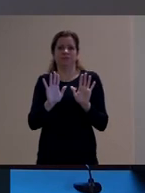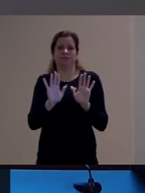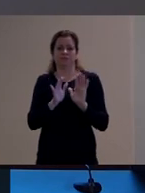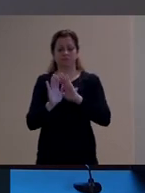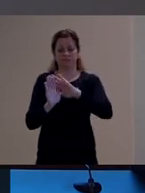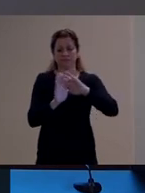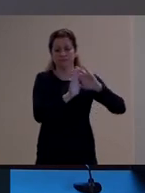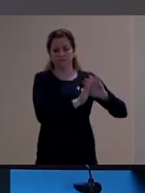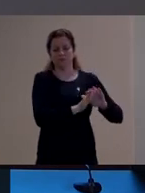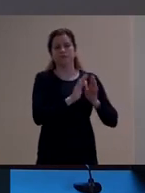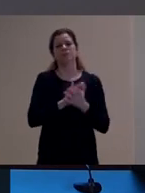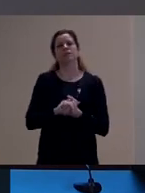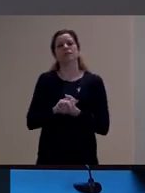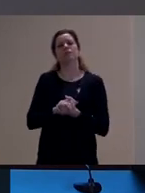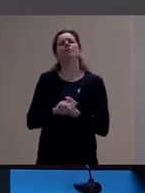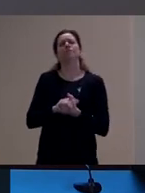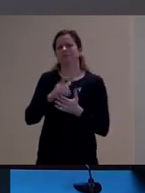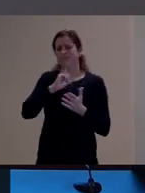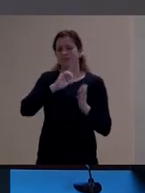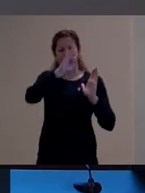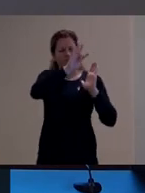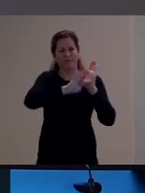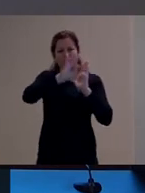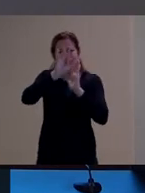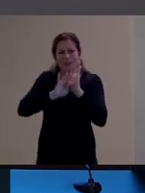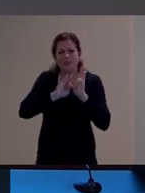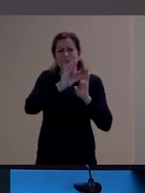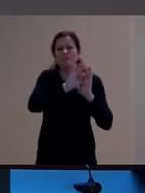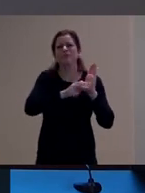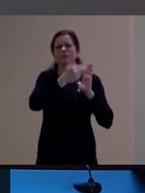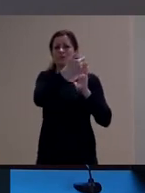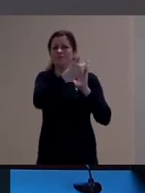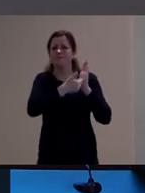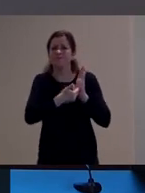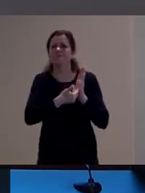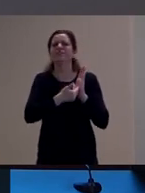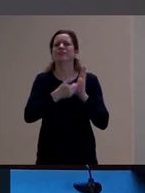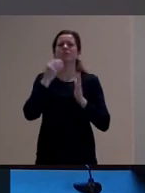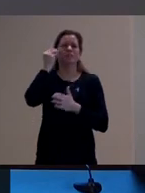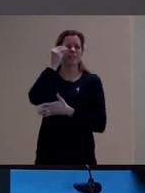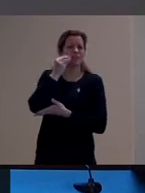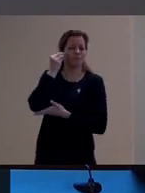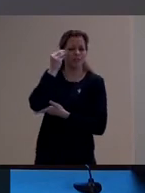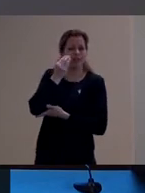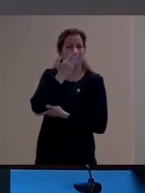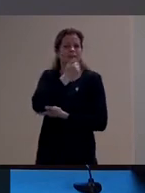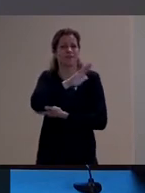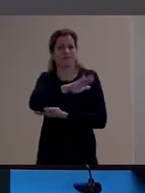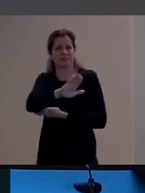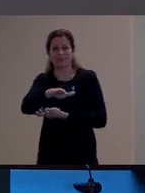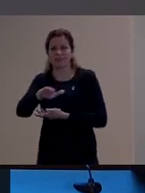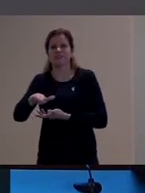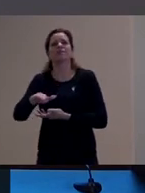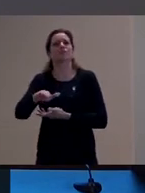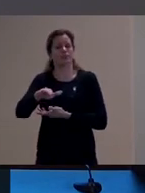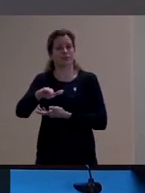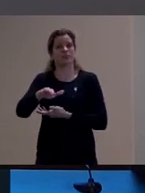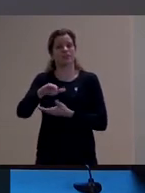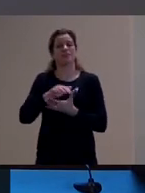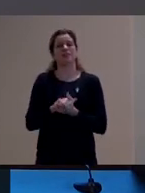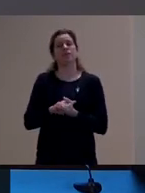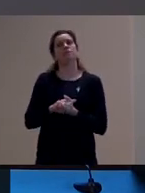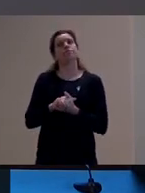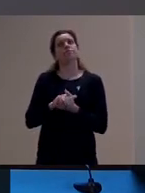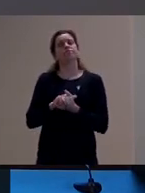Então, tem vários textos onde ele vai tratar da questão da experiência infantil, e a